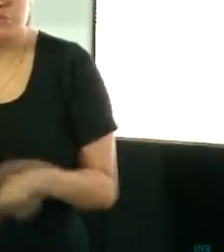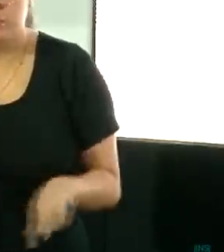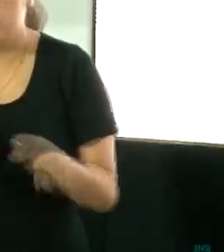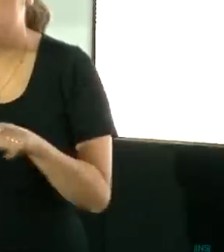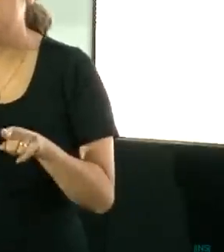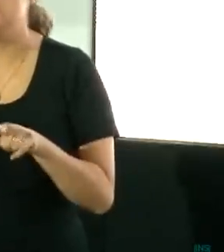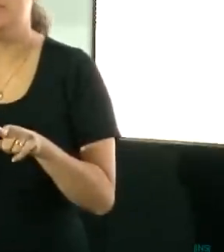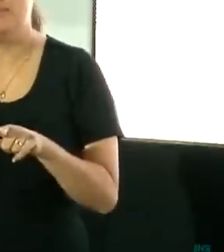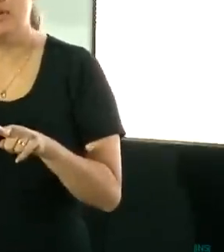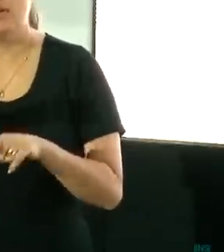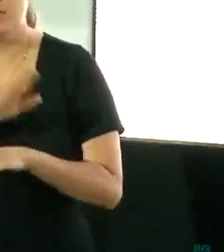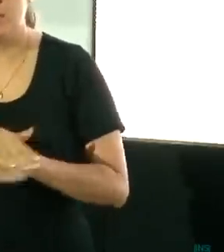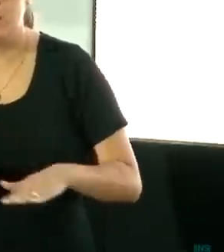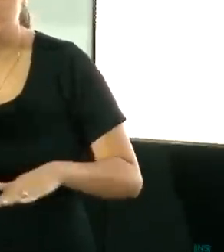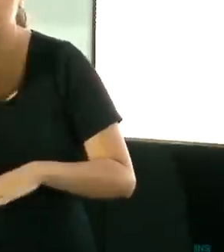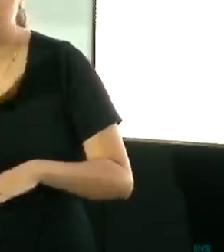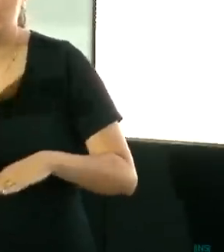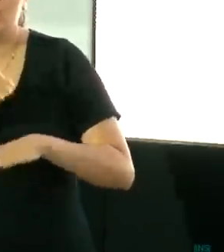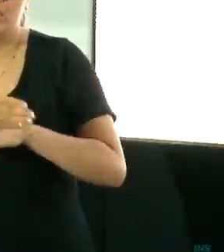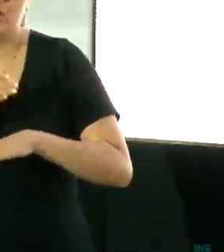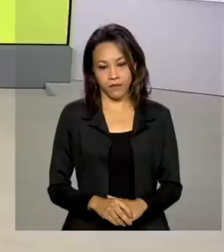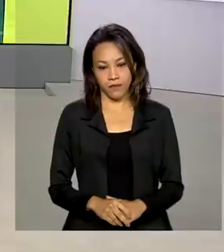crianças possam ter acesso.